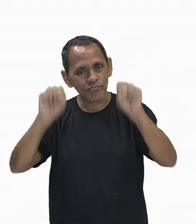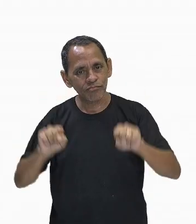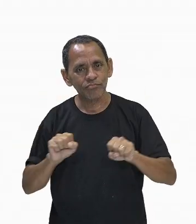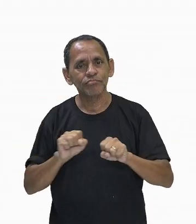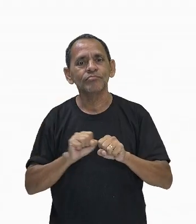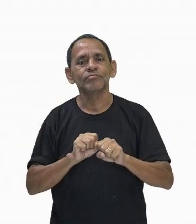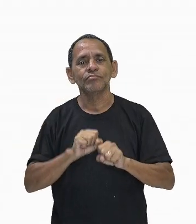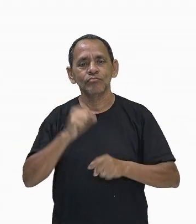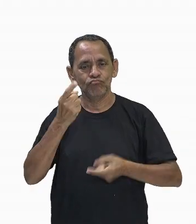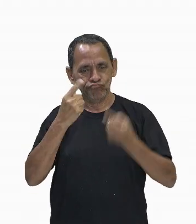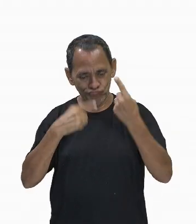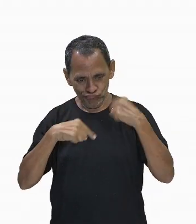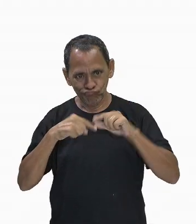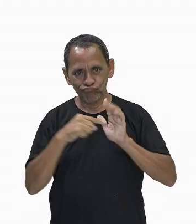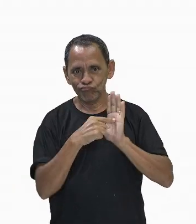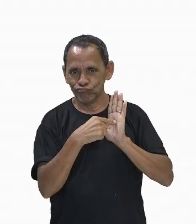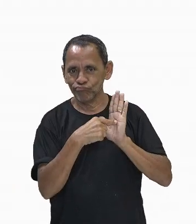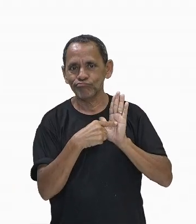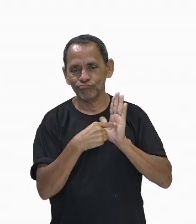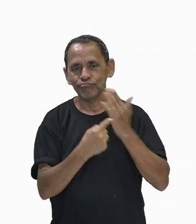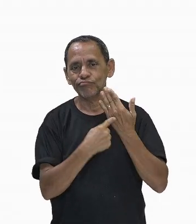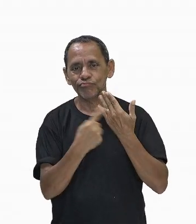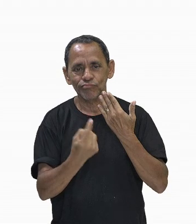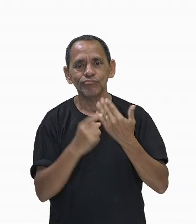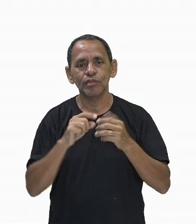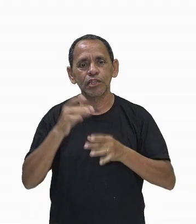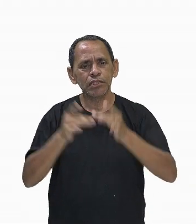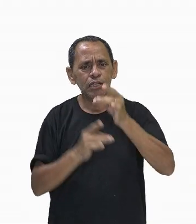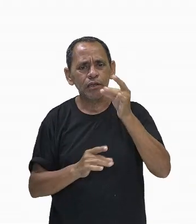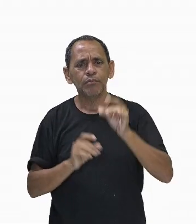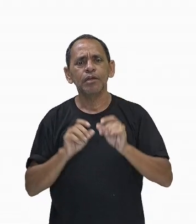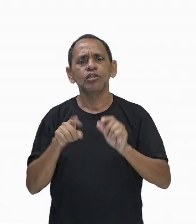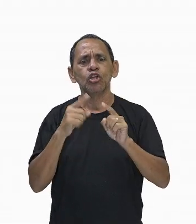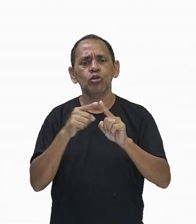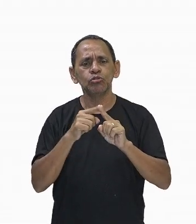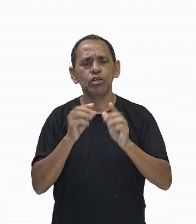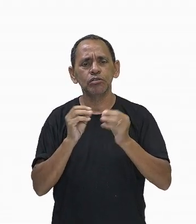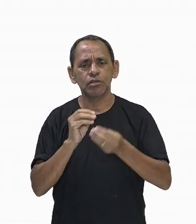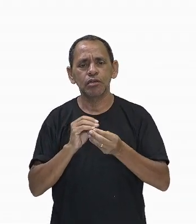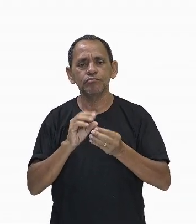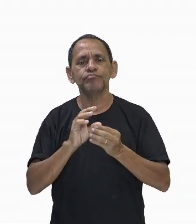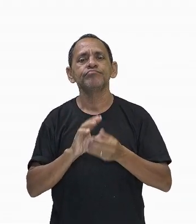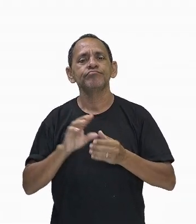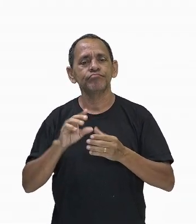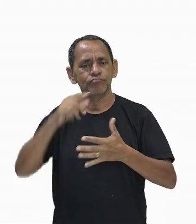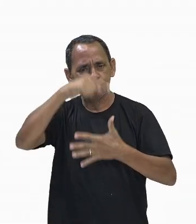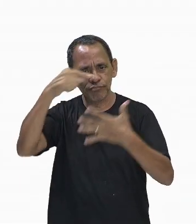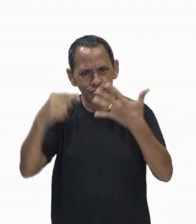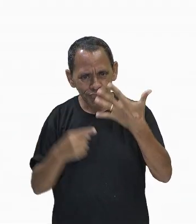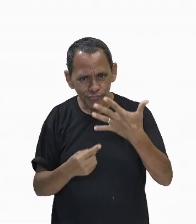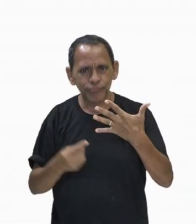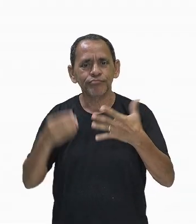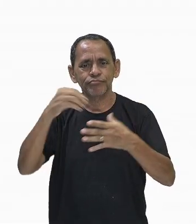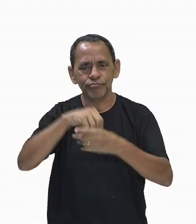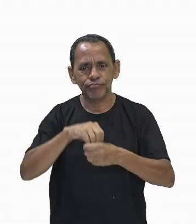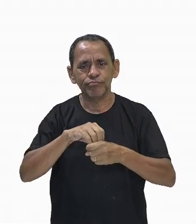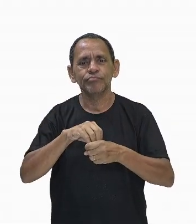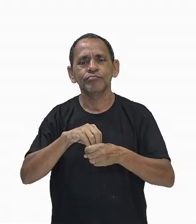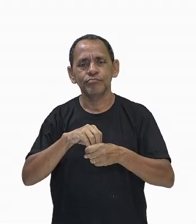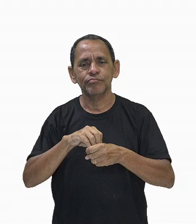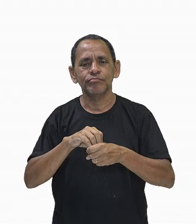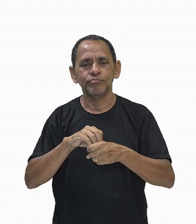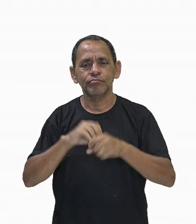o Sistema Linfático. Detalhamento desse objeto é Componentes do Sistema Imunológico e Resposta